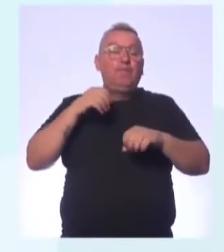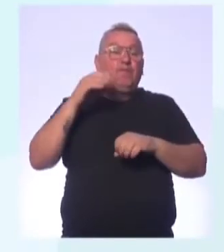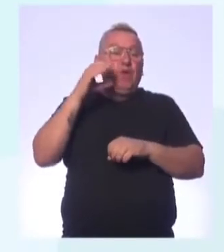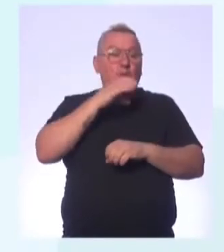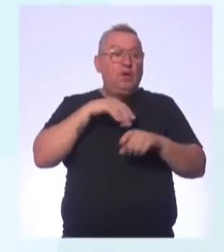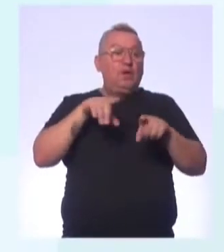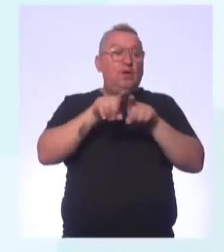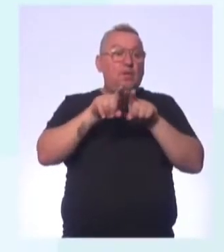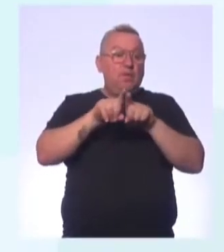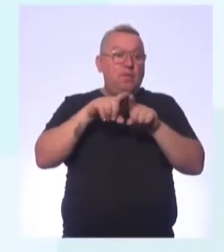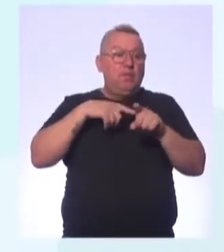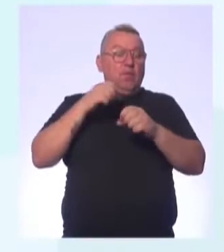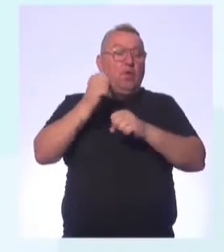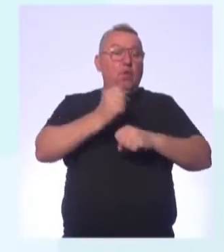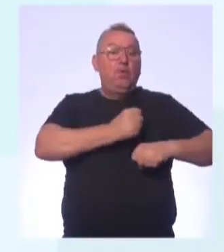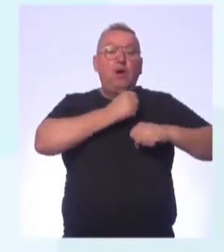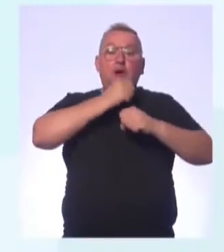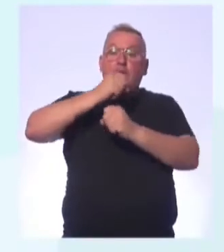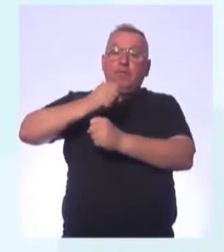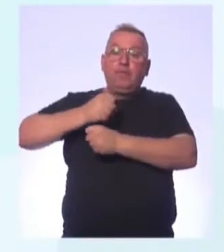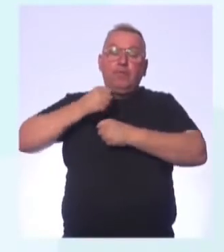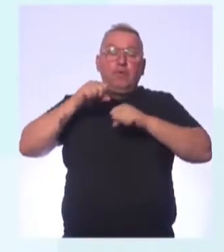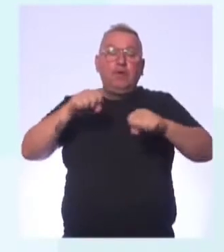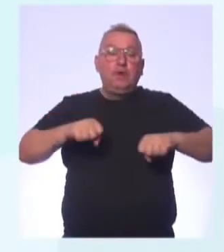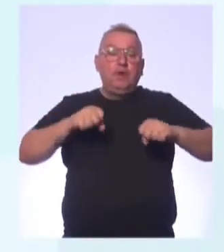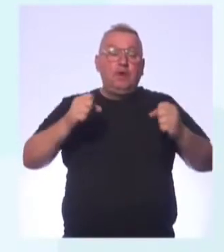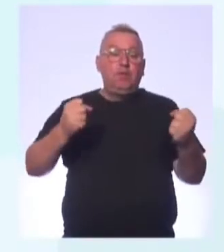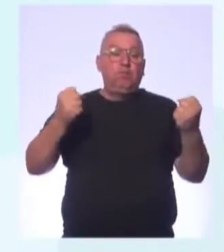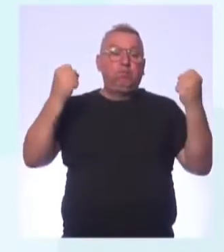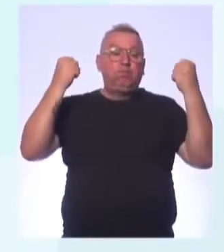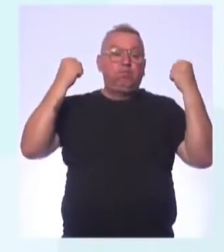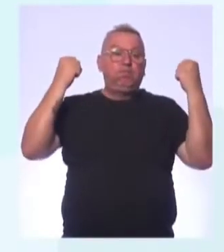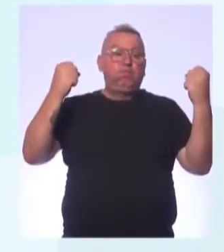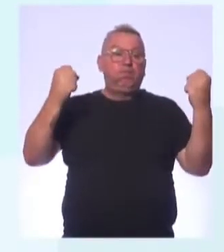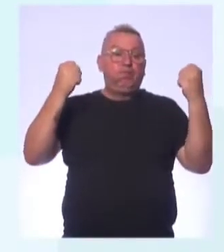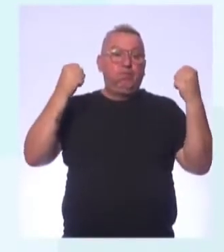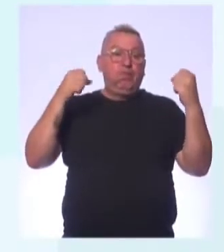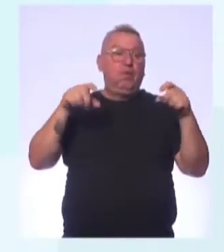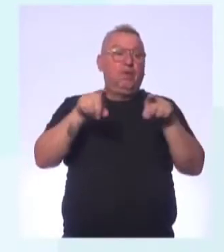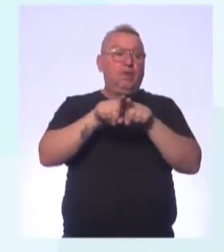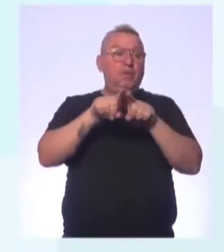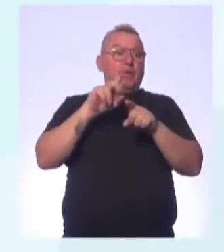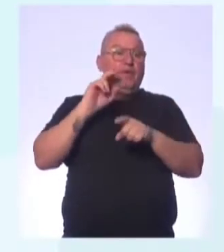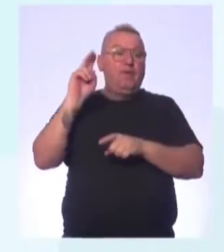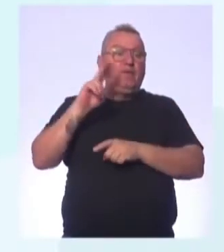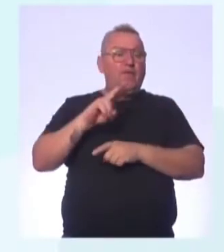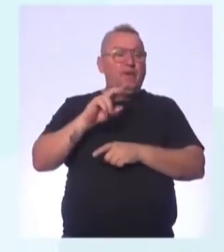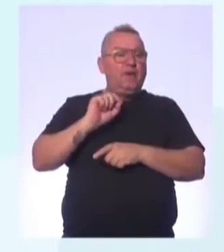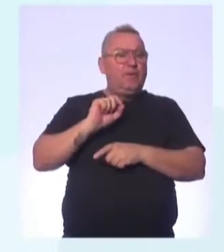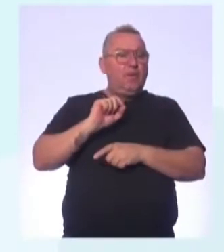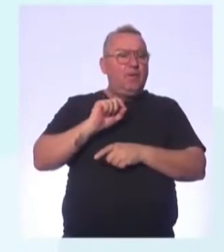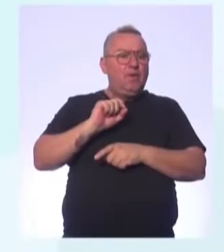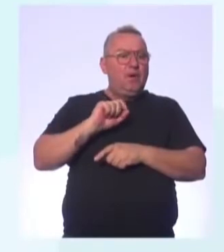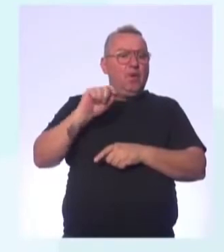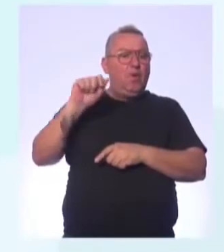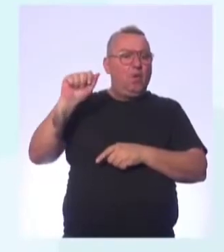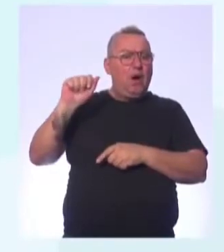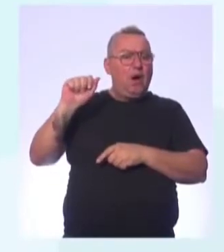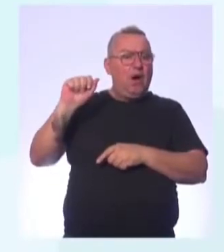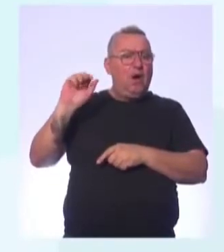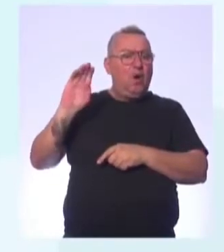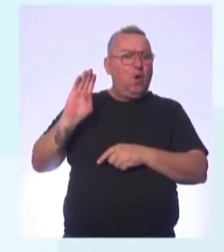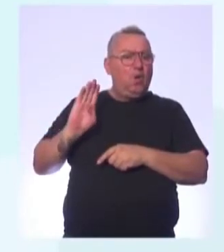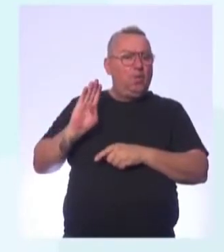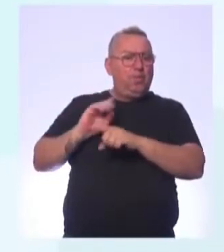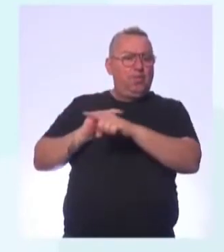atletismo, como remo, ciclismo e levantamento de peso. Então, vamos lá, Juliana. Estamos falando de esporte de marca ou esporte